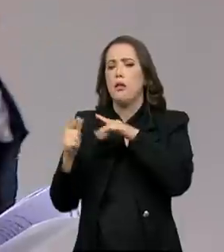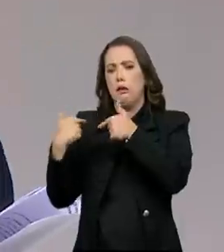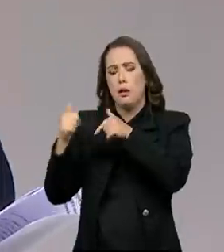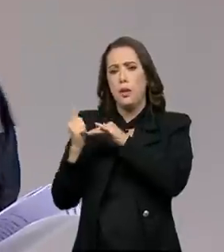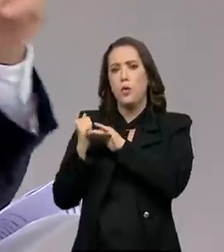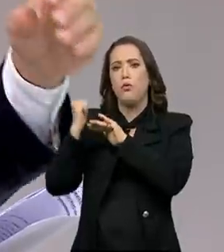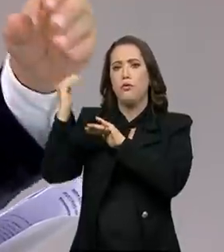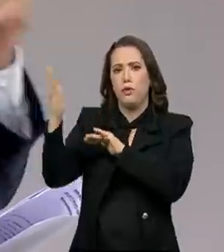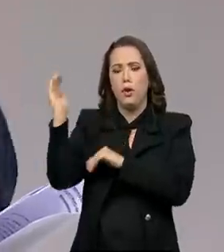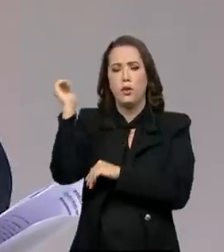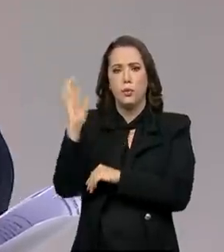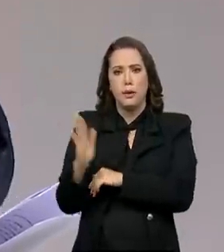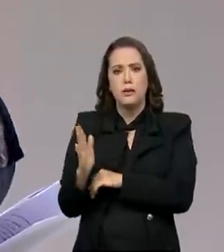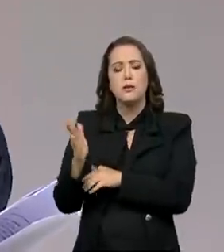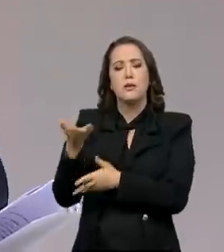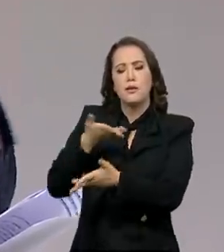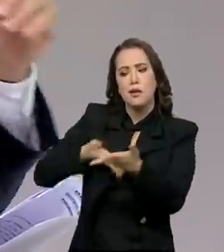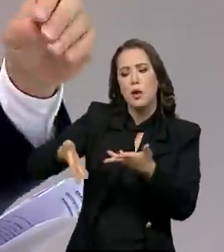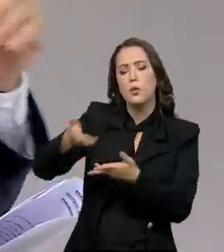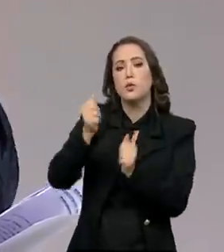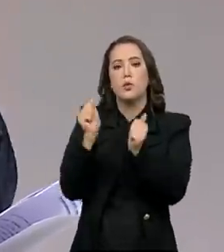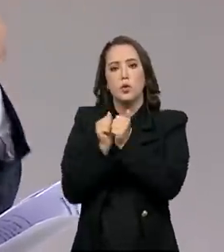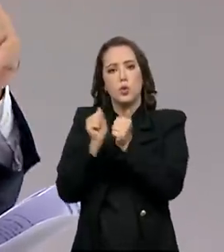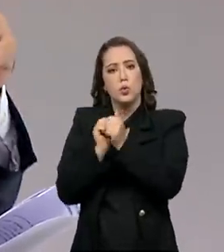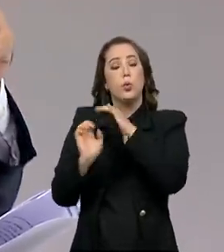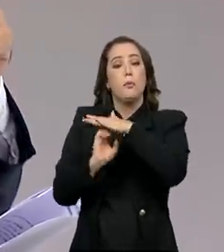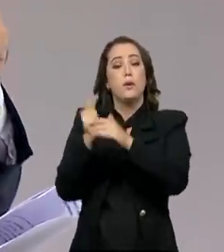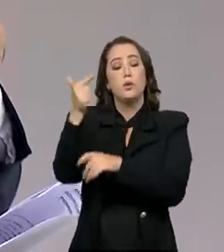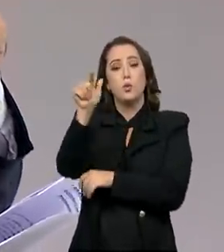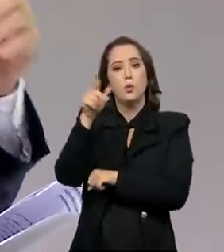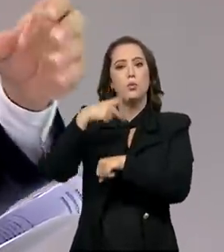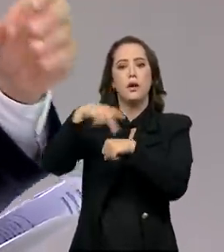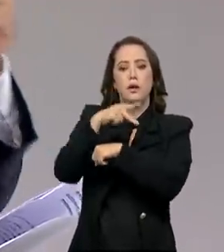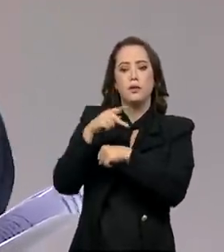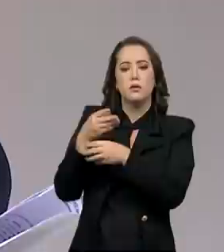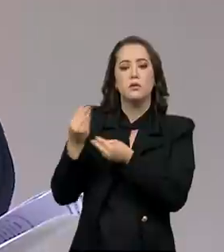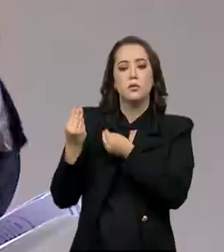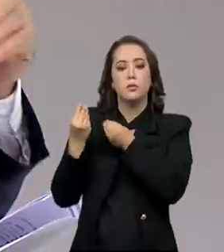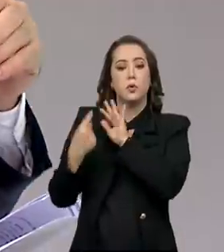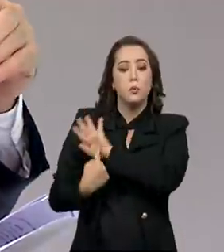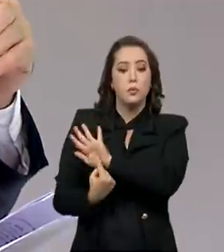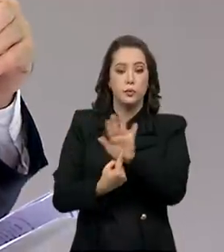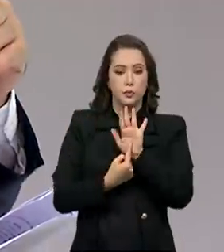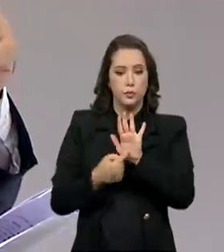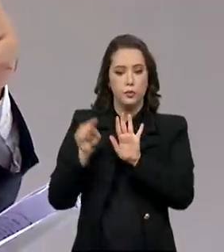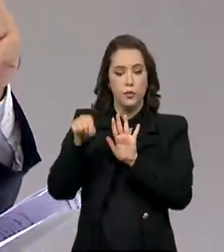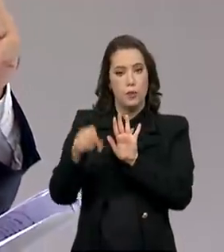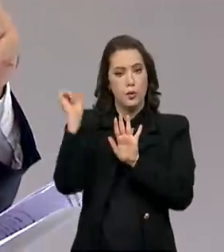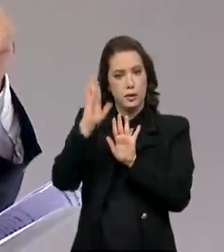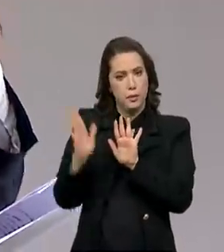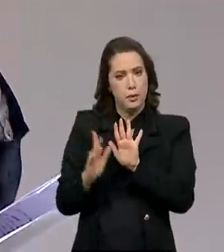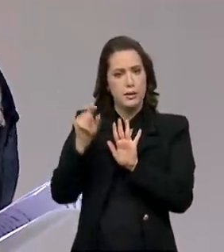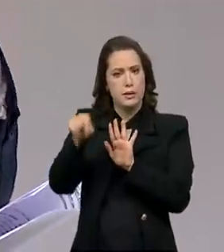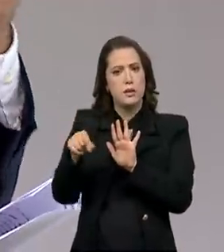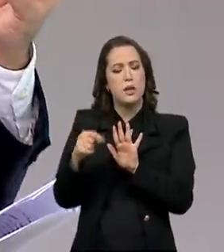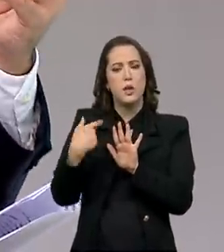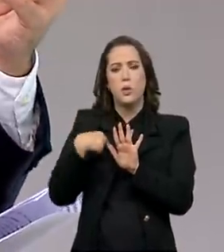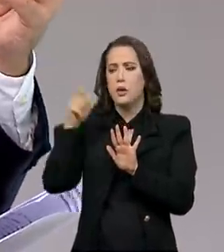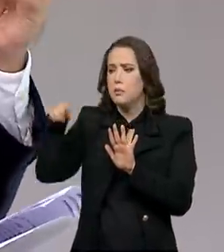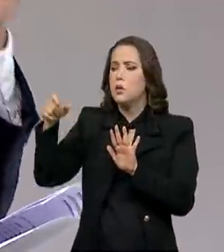país. Essa interlocução que o senhor tem com investidores externos traz para o Brasil essa